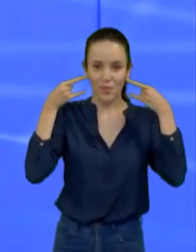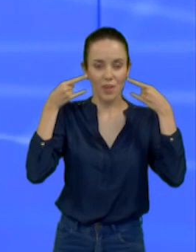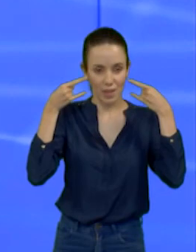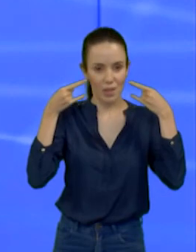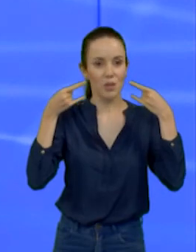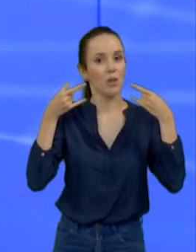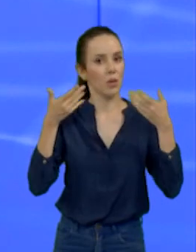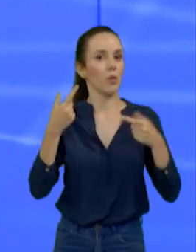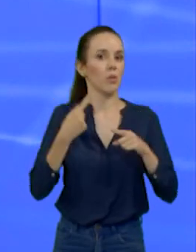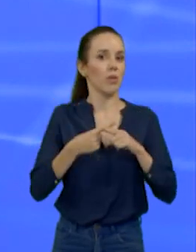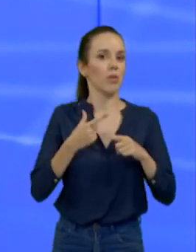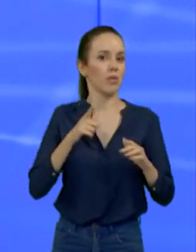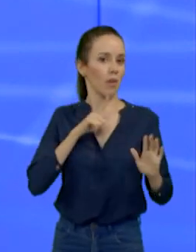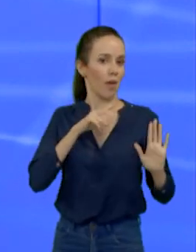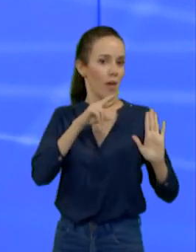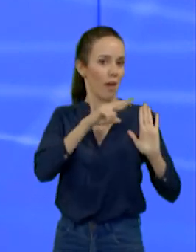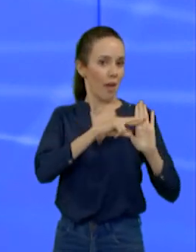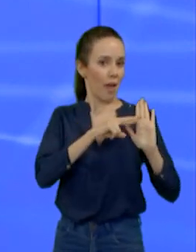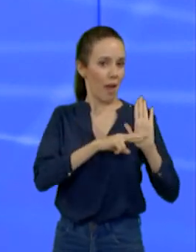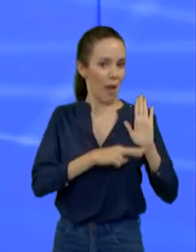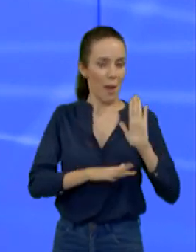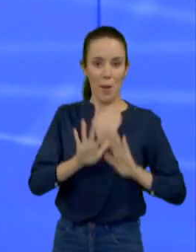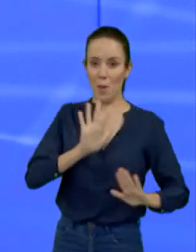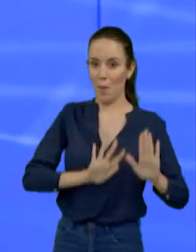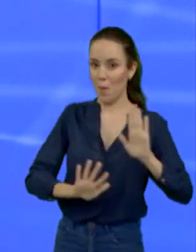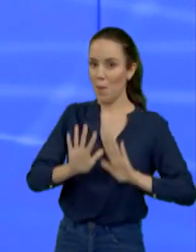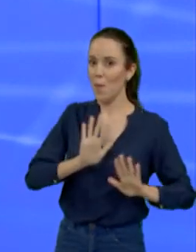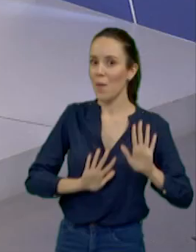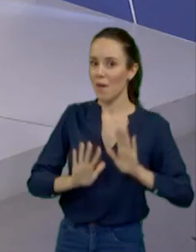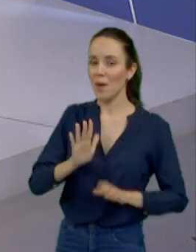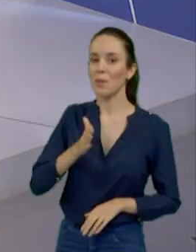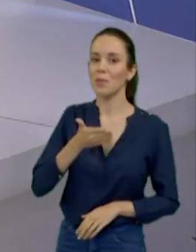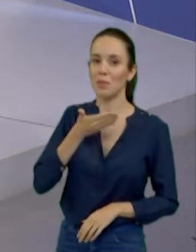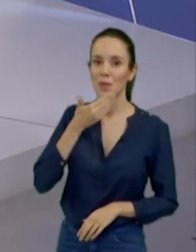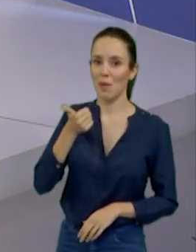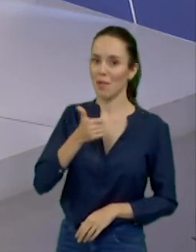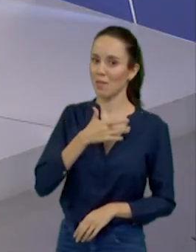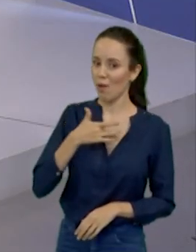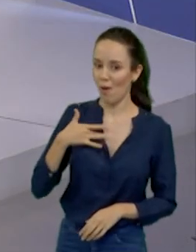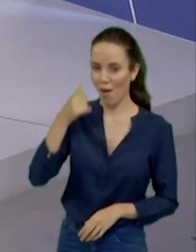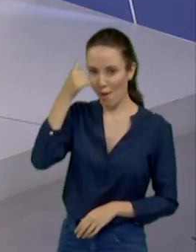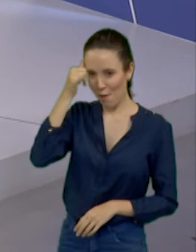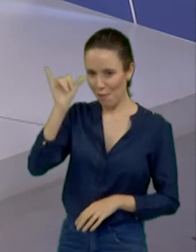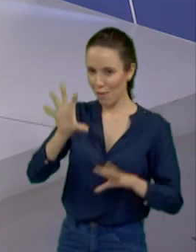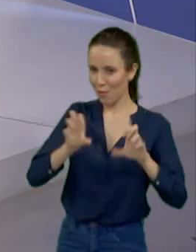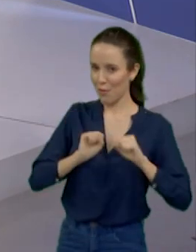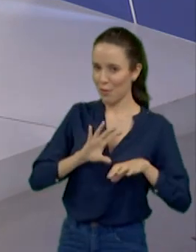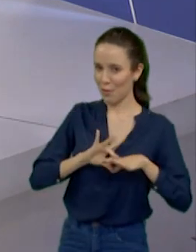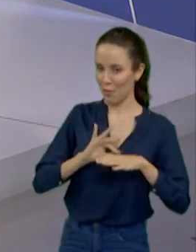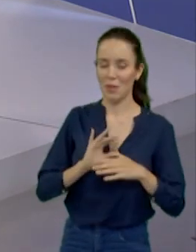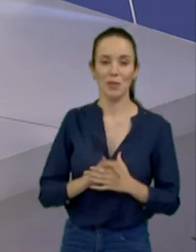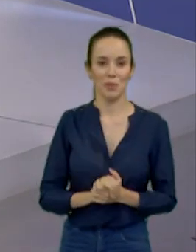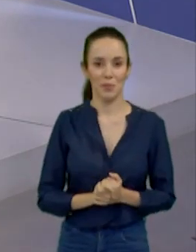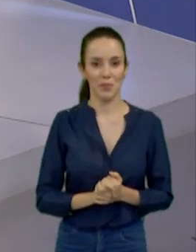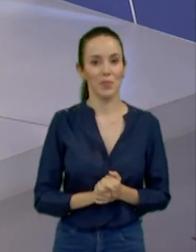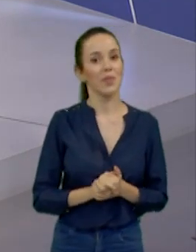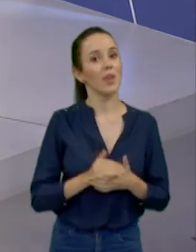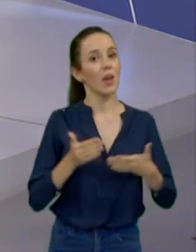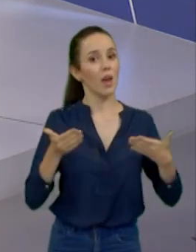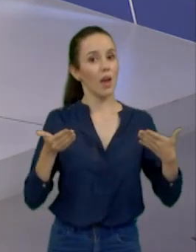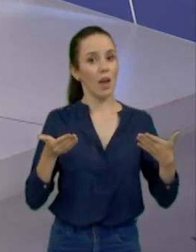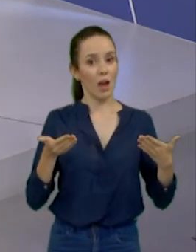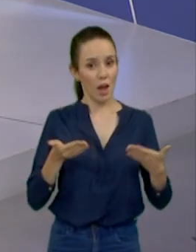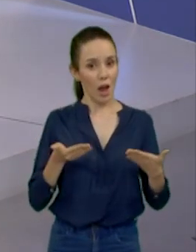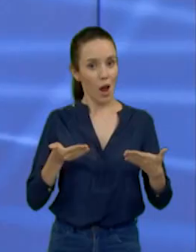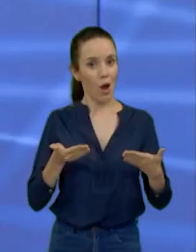a gente atendendo os protocolos sanitários. Obrigado, candidatos. Podem retornar aos seus locais. Pois agora, a gente vai para